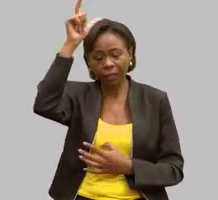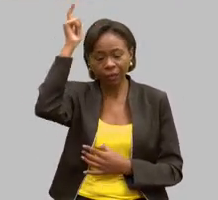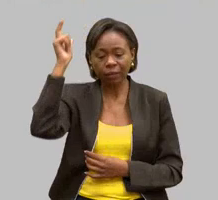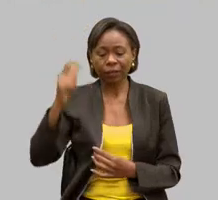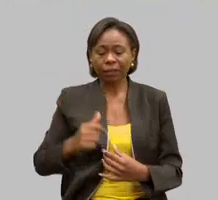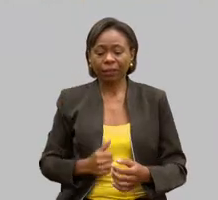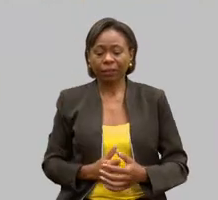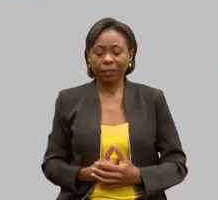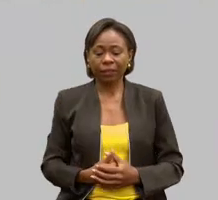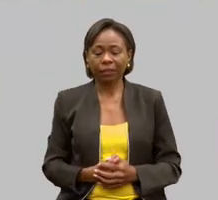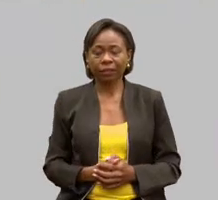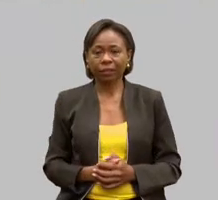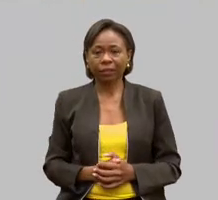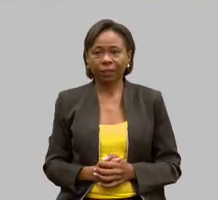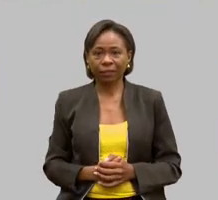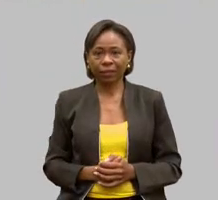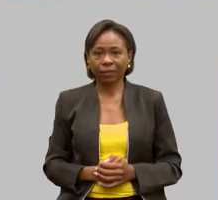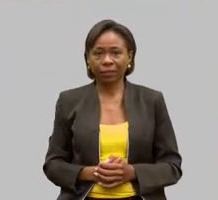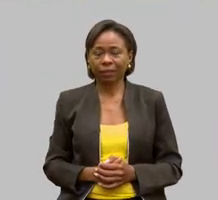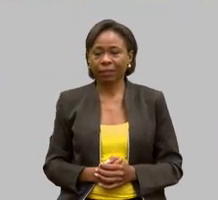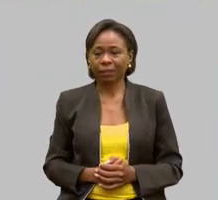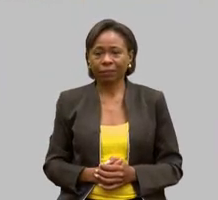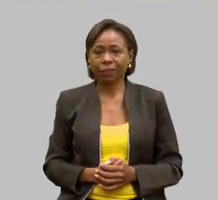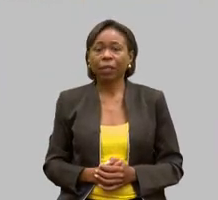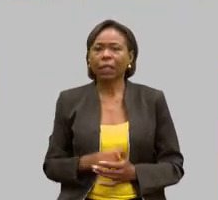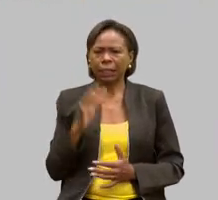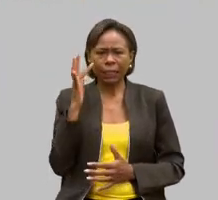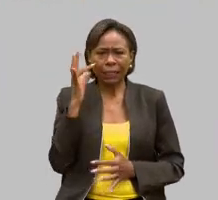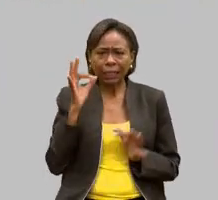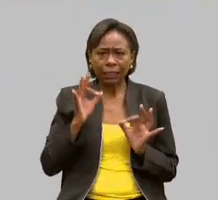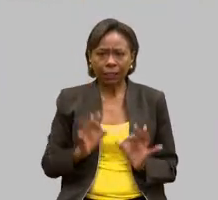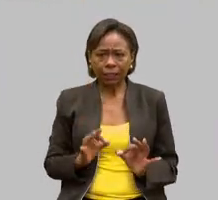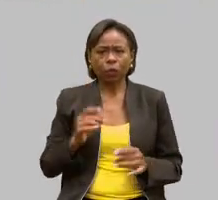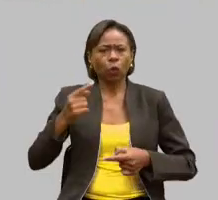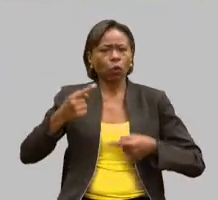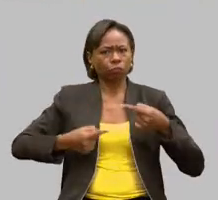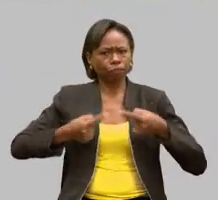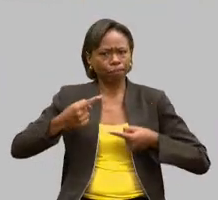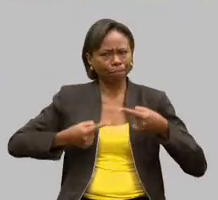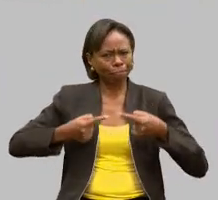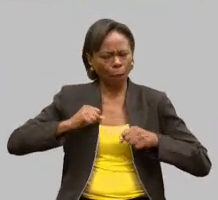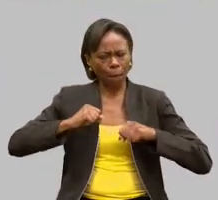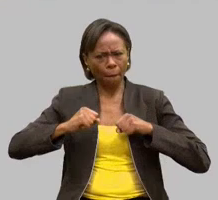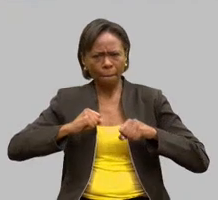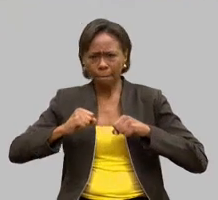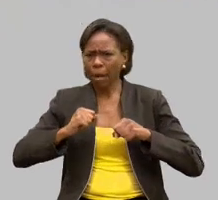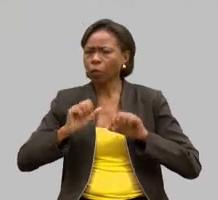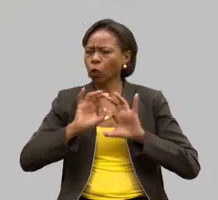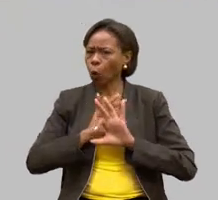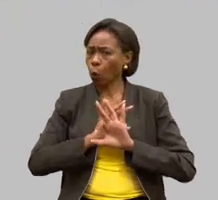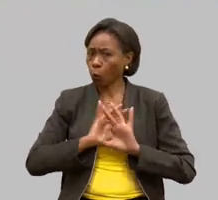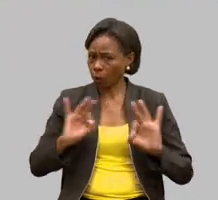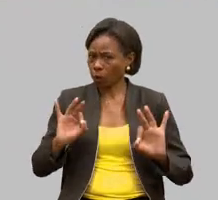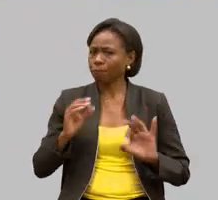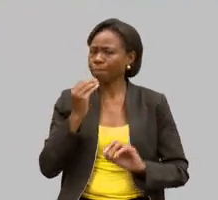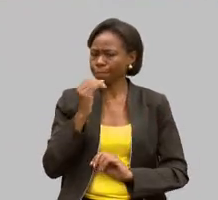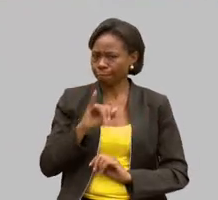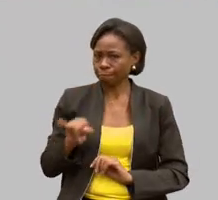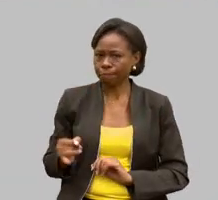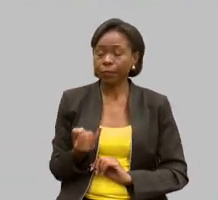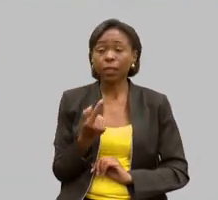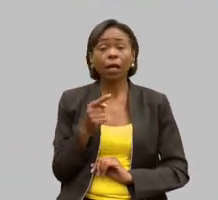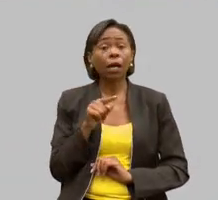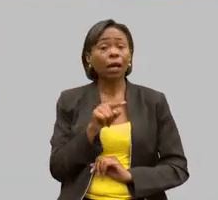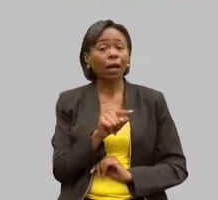presença nos dá a certeza de que o debate será muito, mas muito oportuno. A minha amiga, a Natália